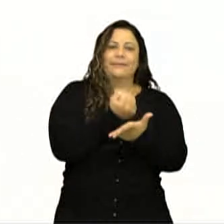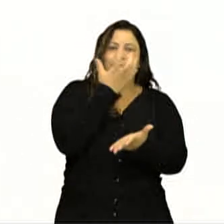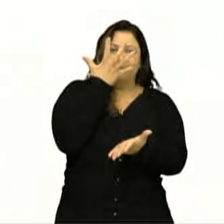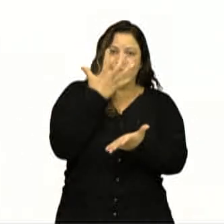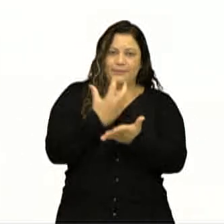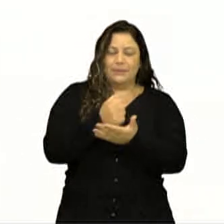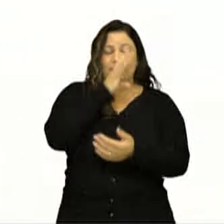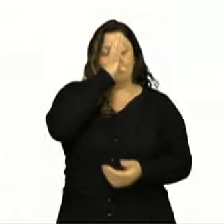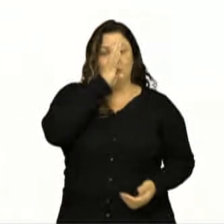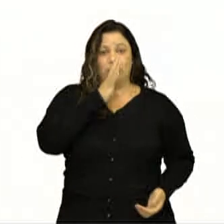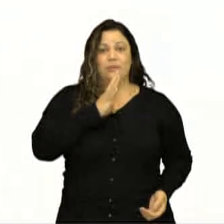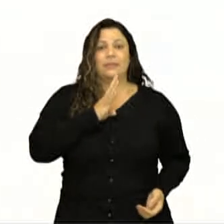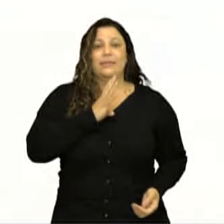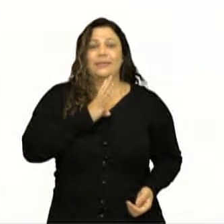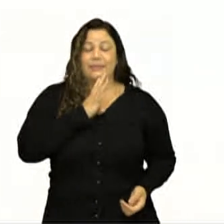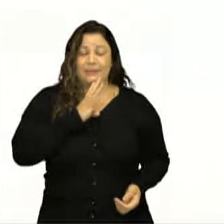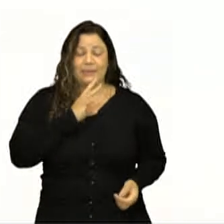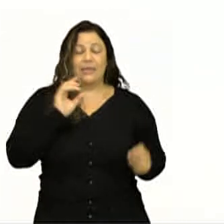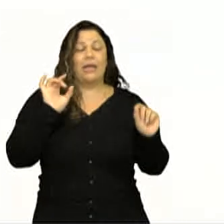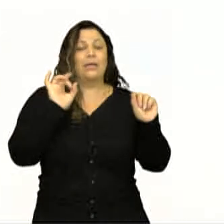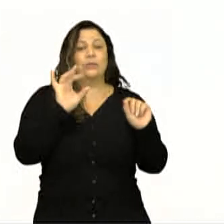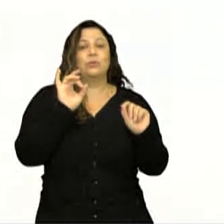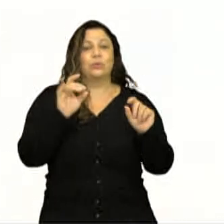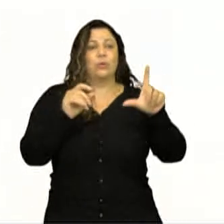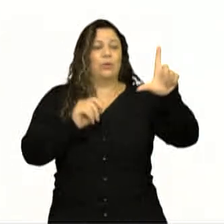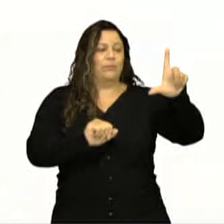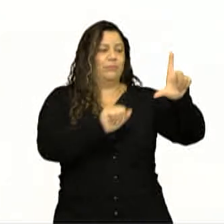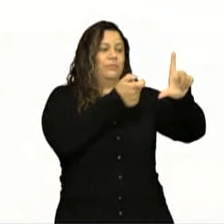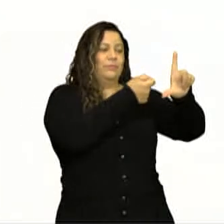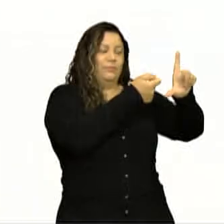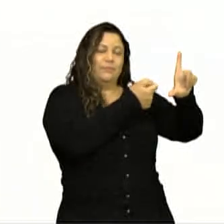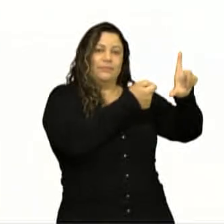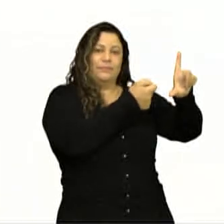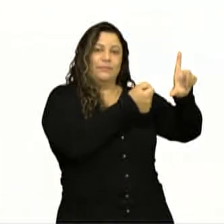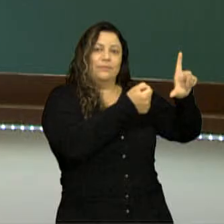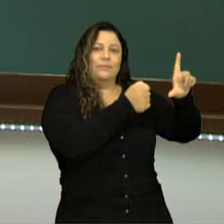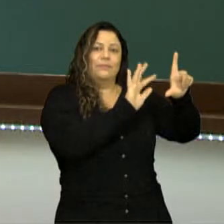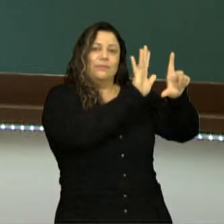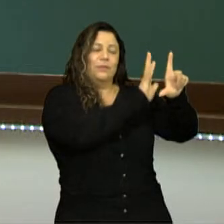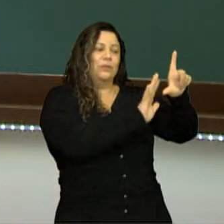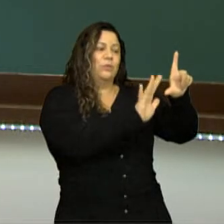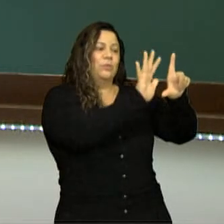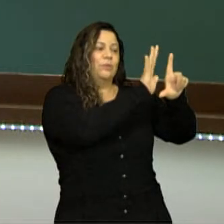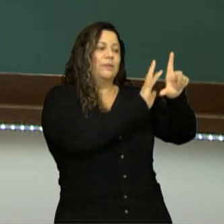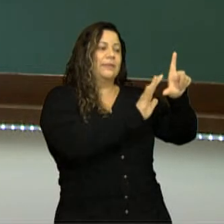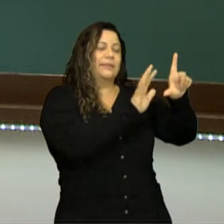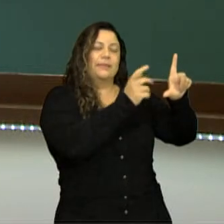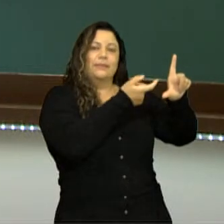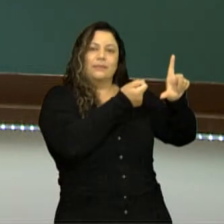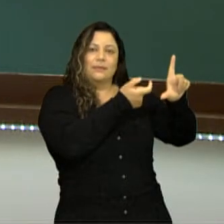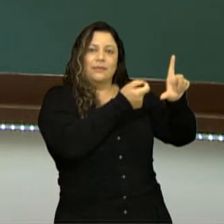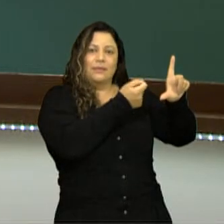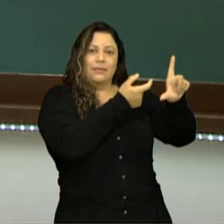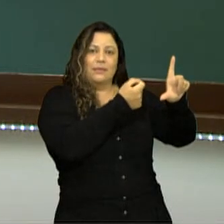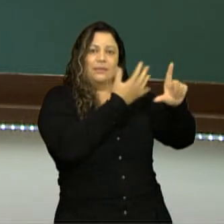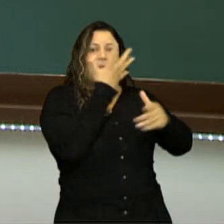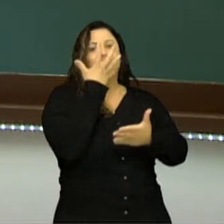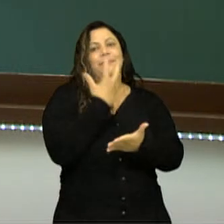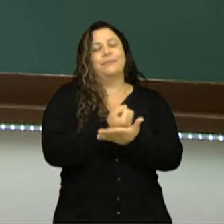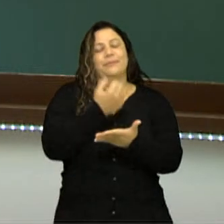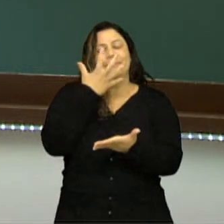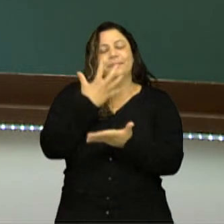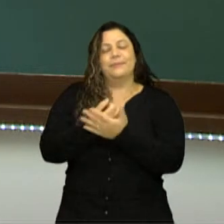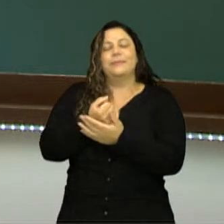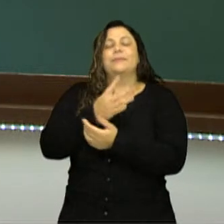gratuitamente, basta apontar a câmera do seu celular ali pra aquele QR Code e você pode conhecer